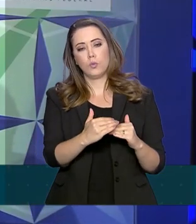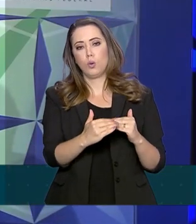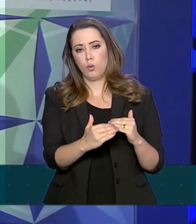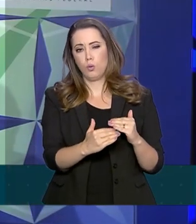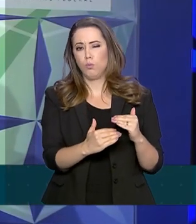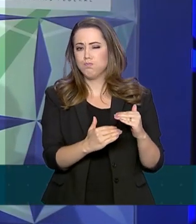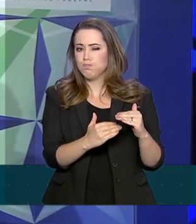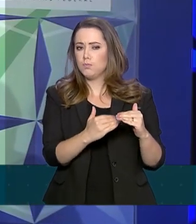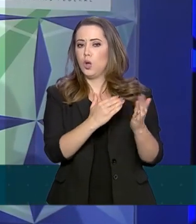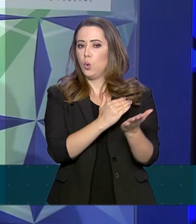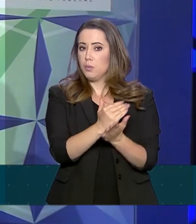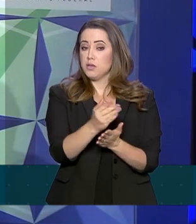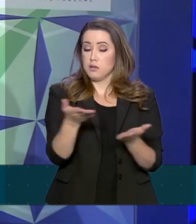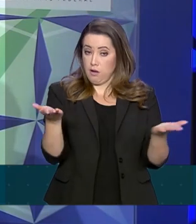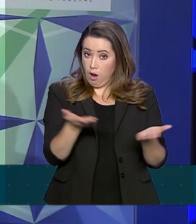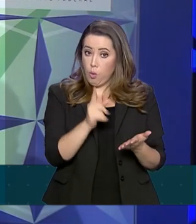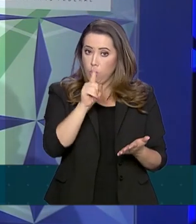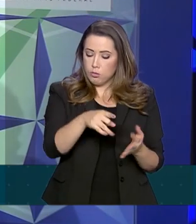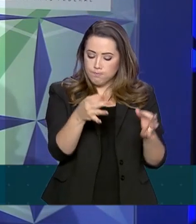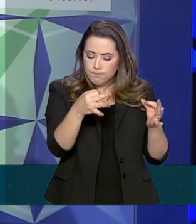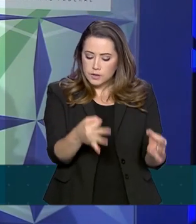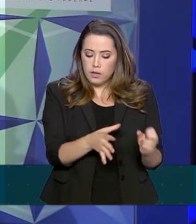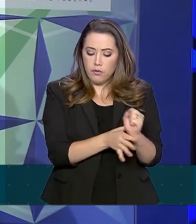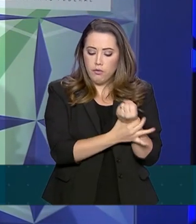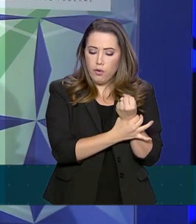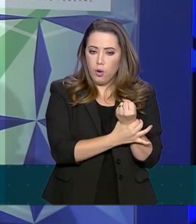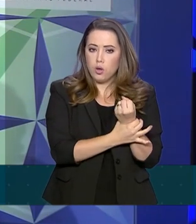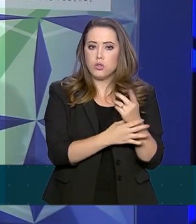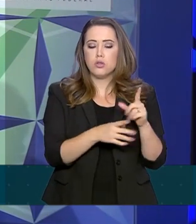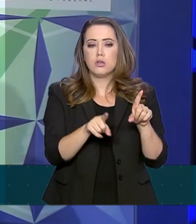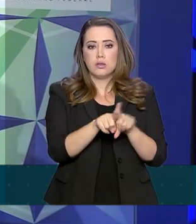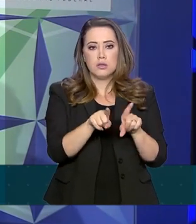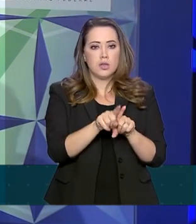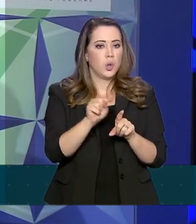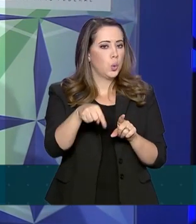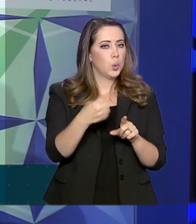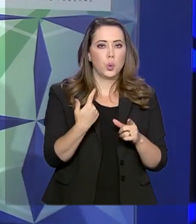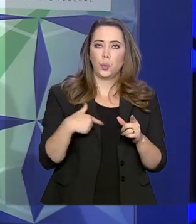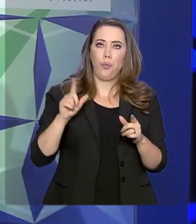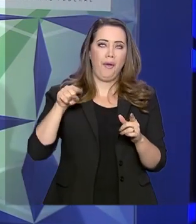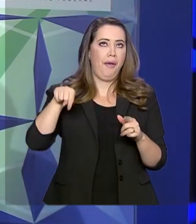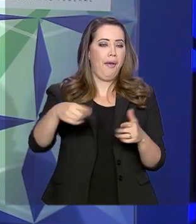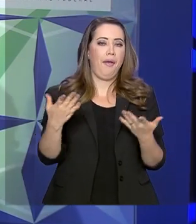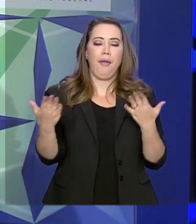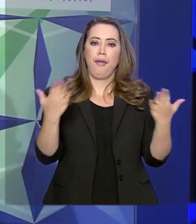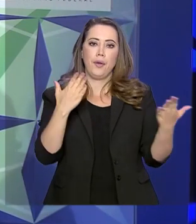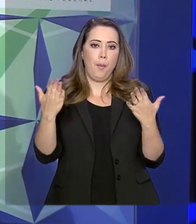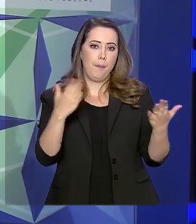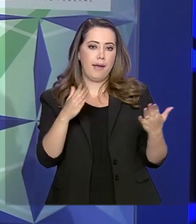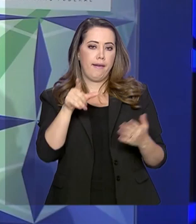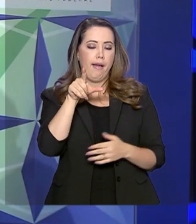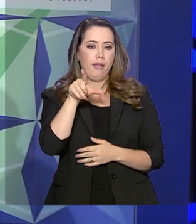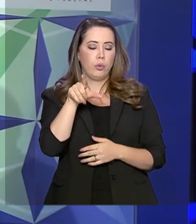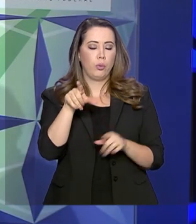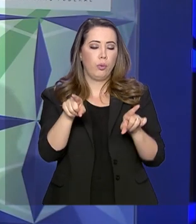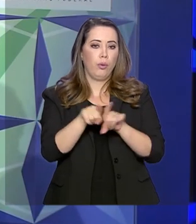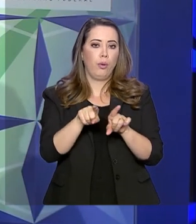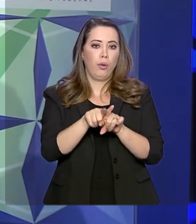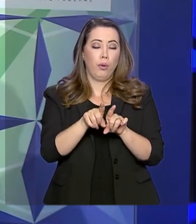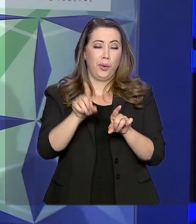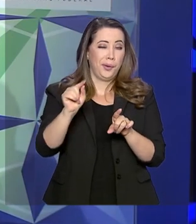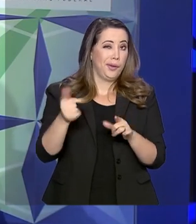crescimento sustentável, saudável, não é uma bolha estimulada, não é um voo da galinha estimulada artificialmente por governos.